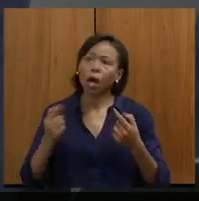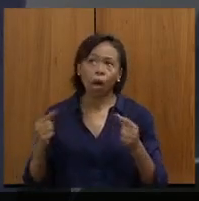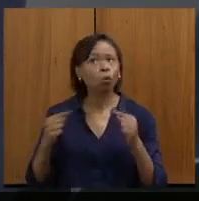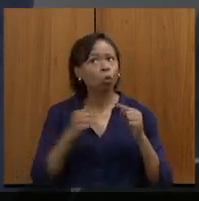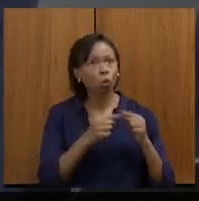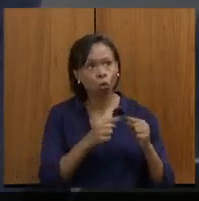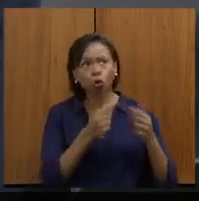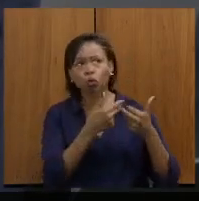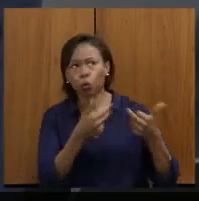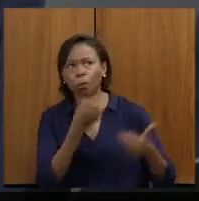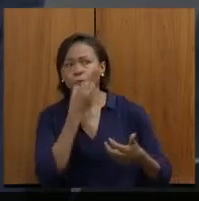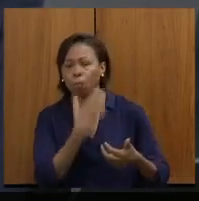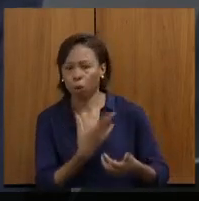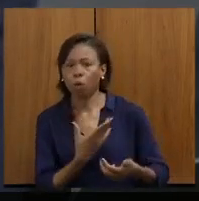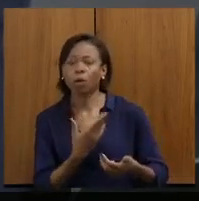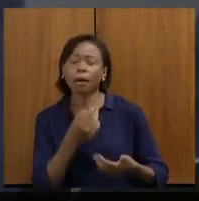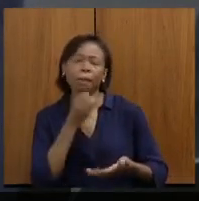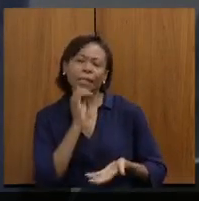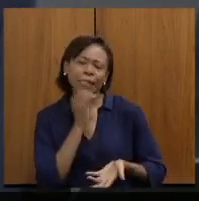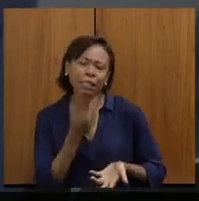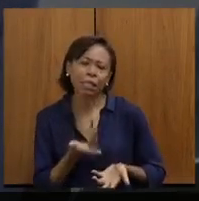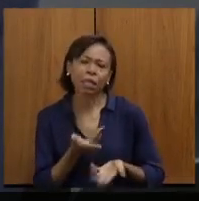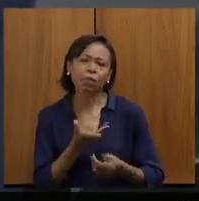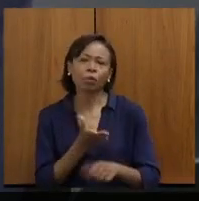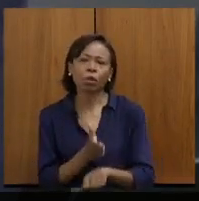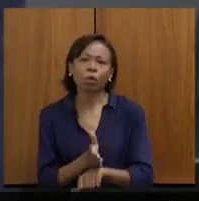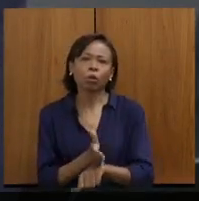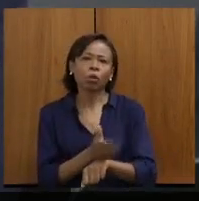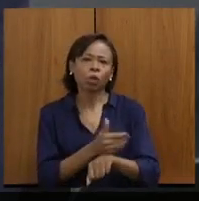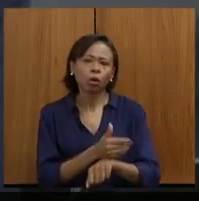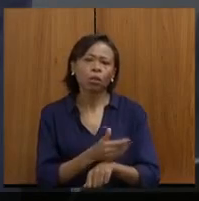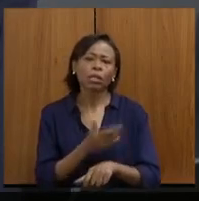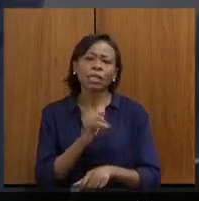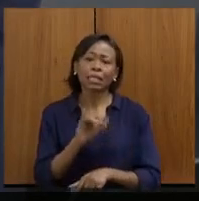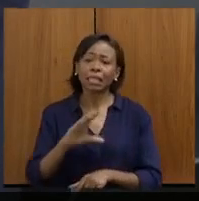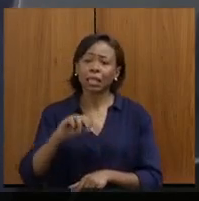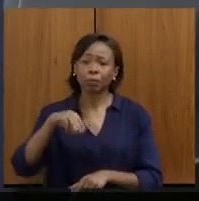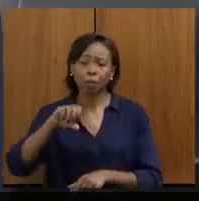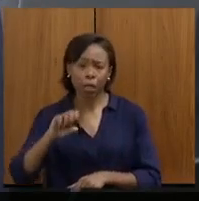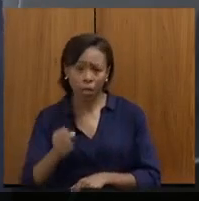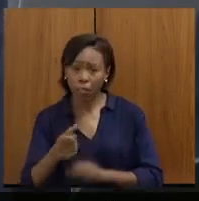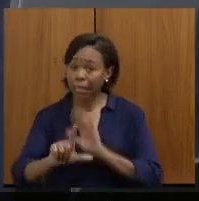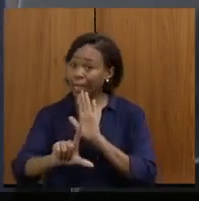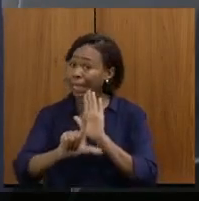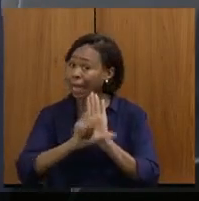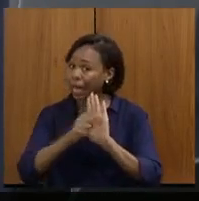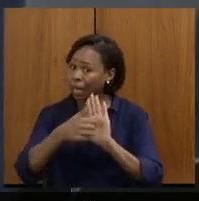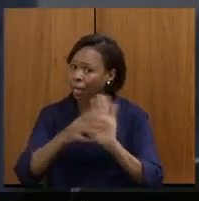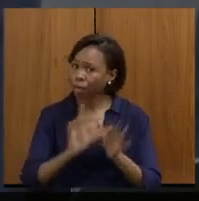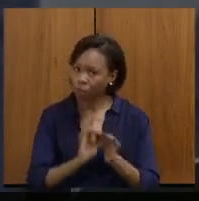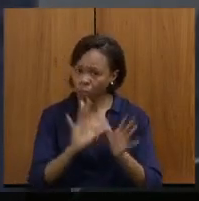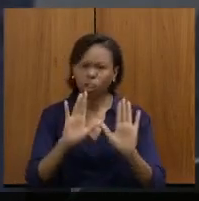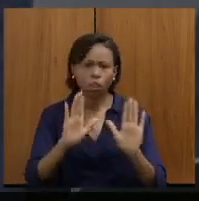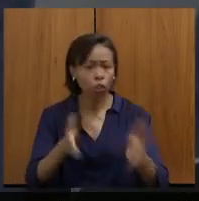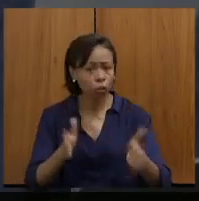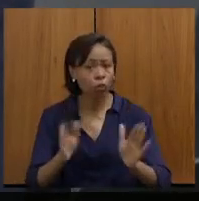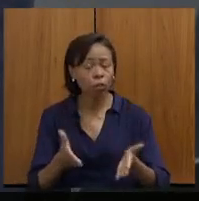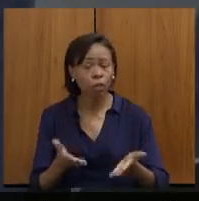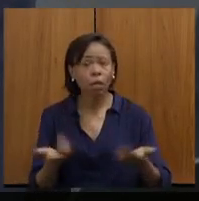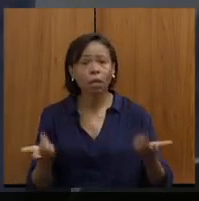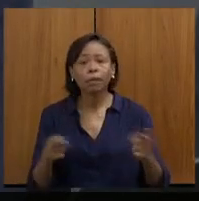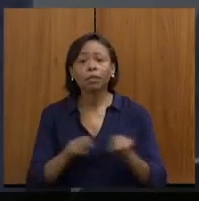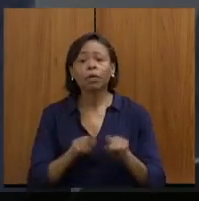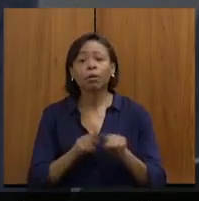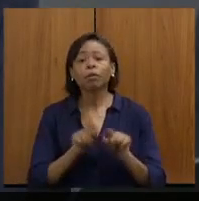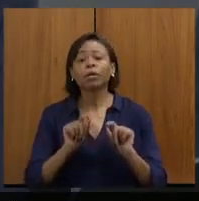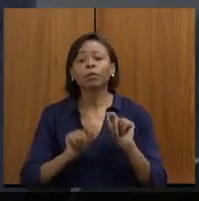algumas citadas aqui, por exemplo, a antecipação do ICMS precisa ser autorizada em lei, já está. Então, a questão da